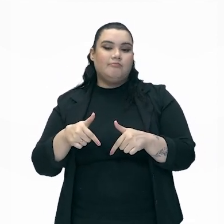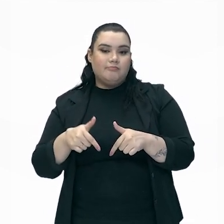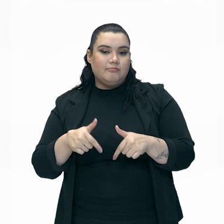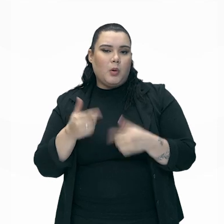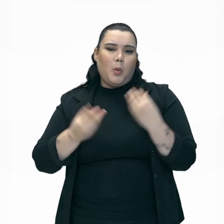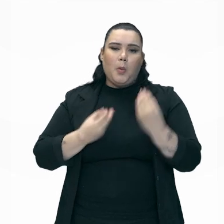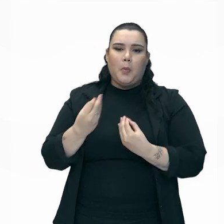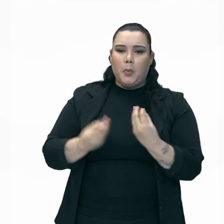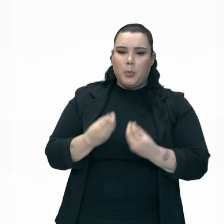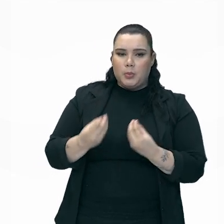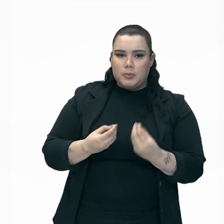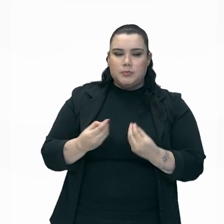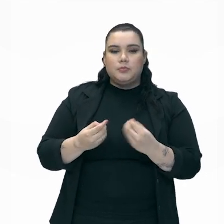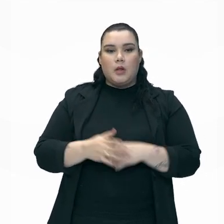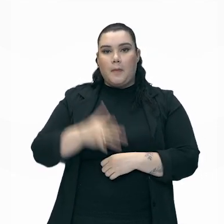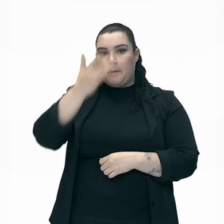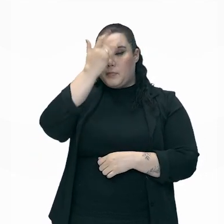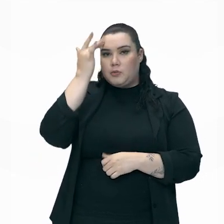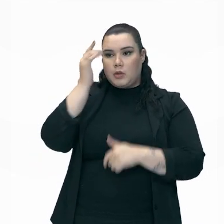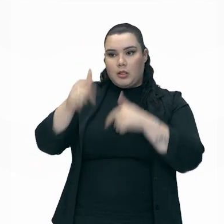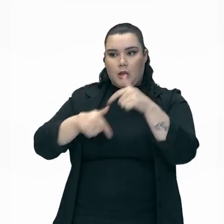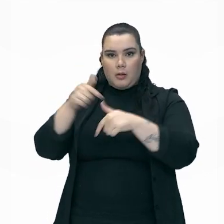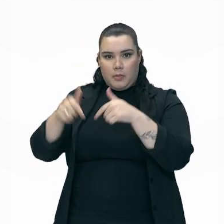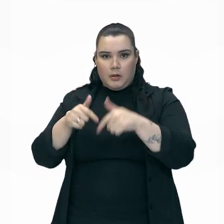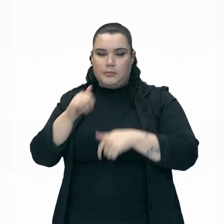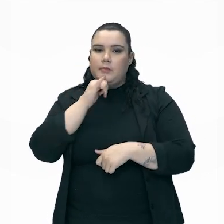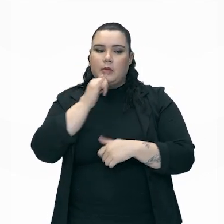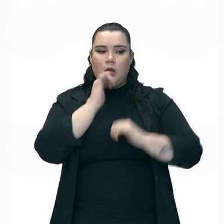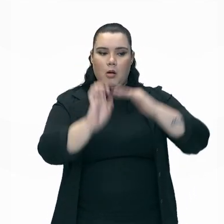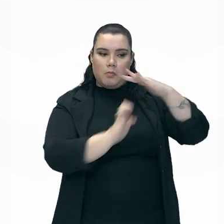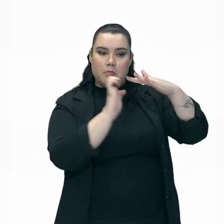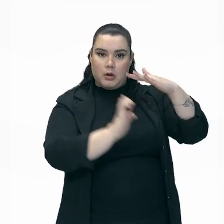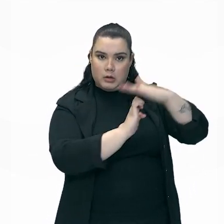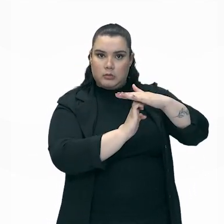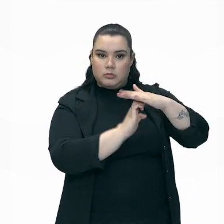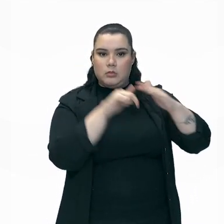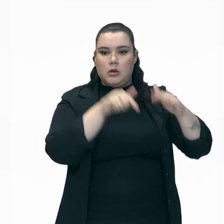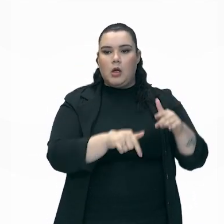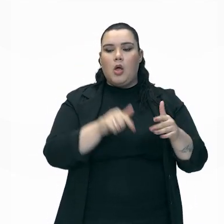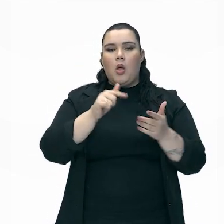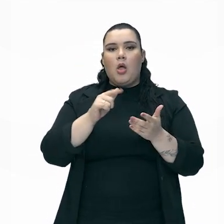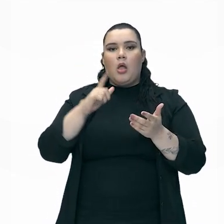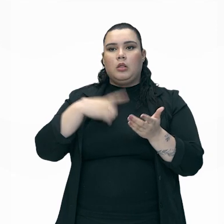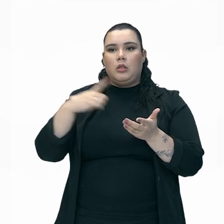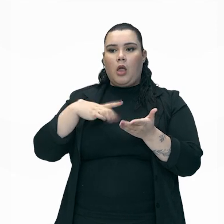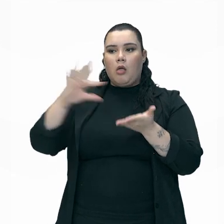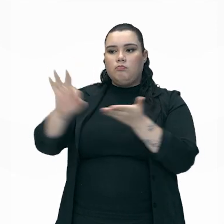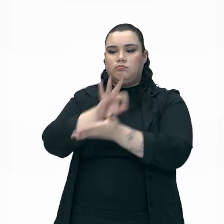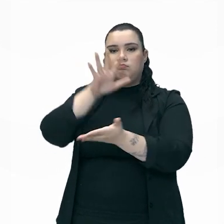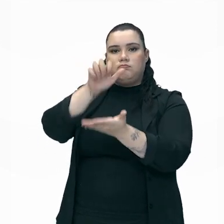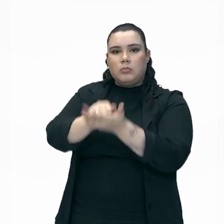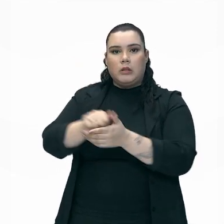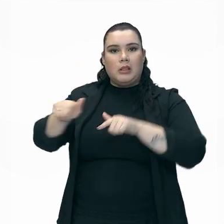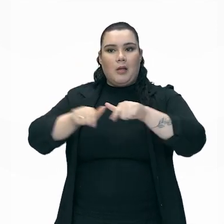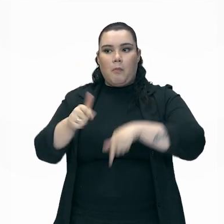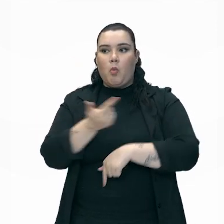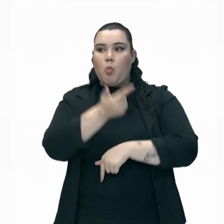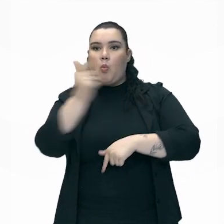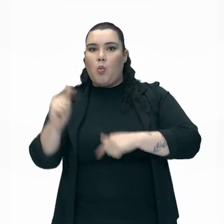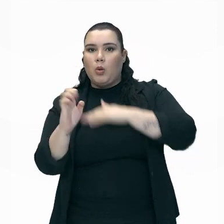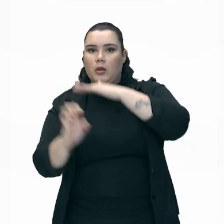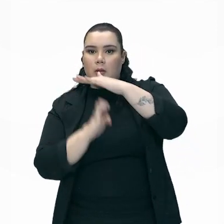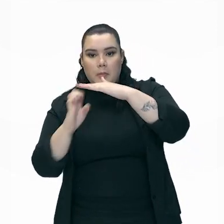pessoas são contratadas, você tem uma empresa, essa empresa contrata uma outra empresa para fazer um